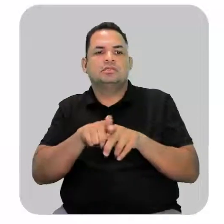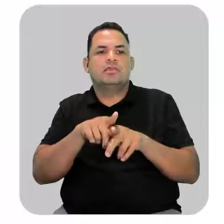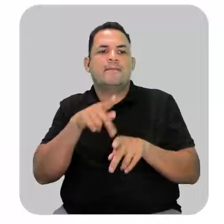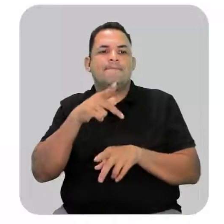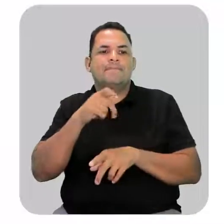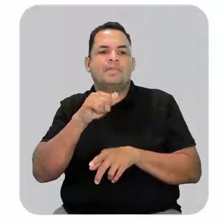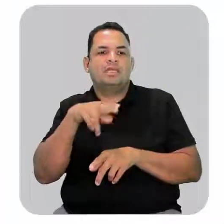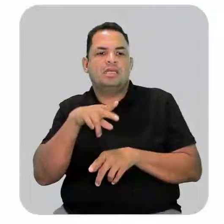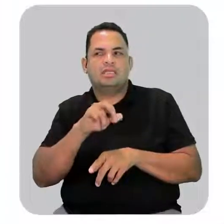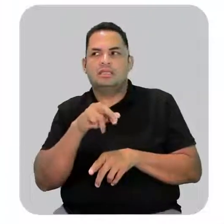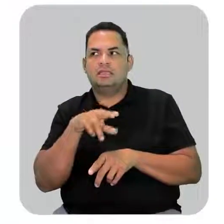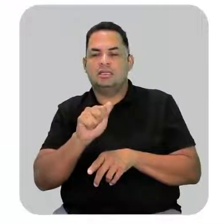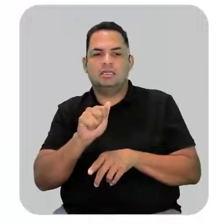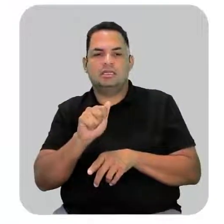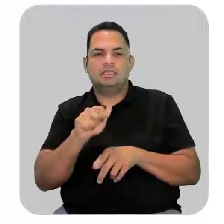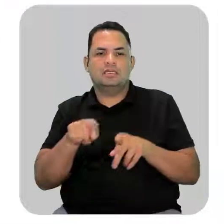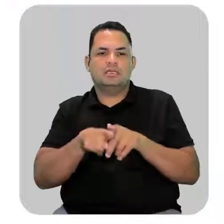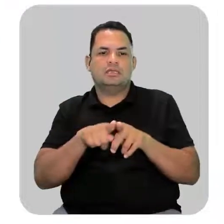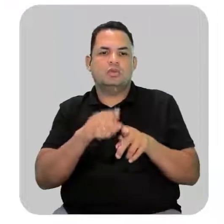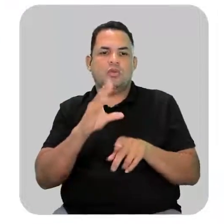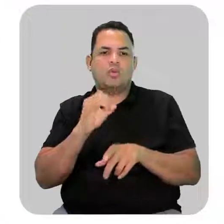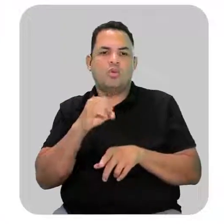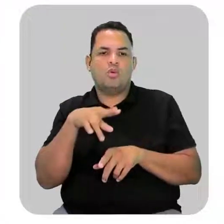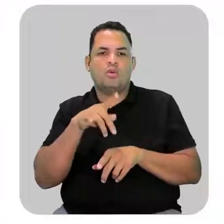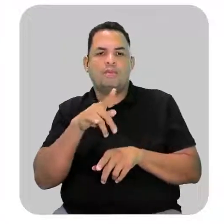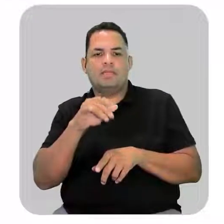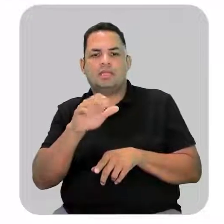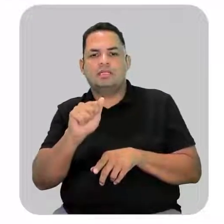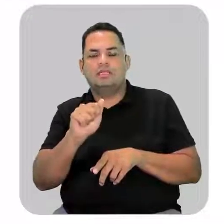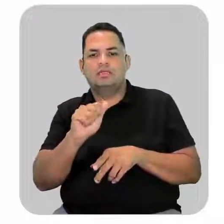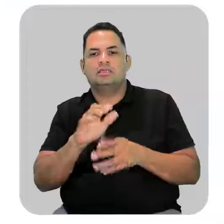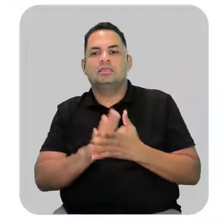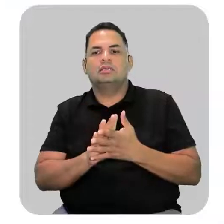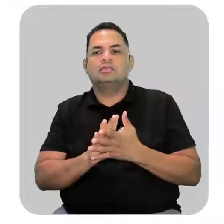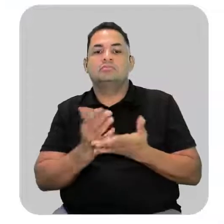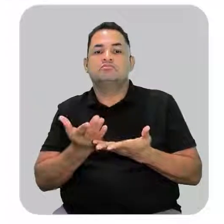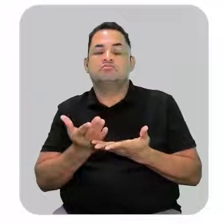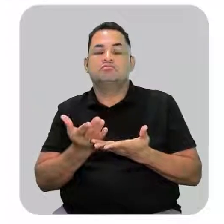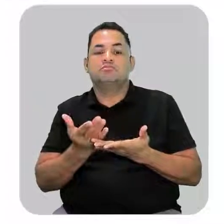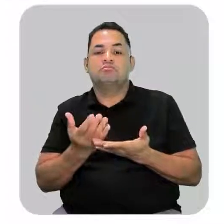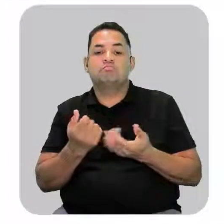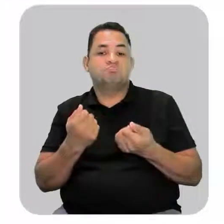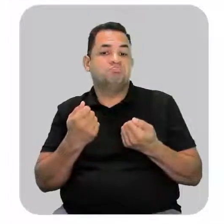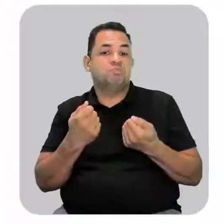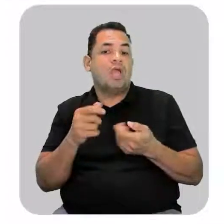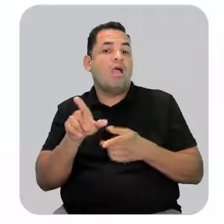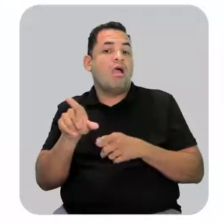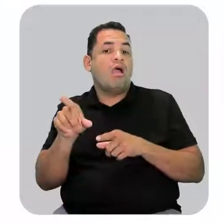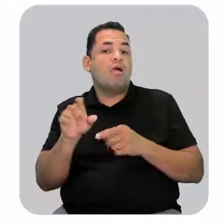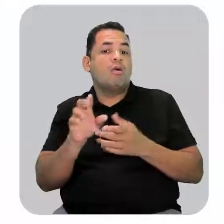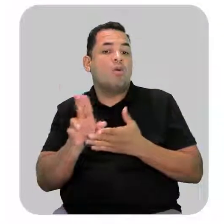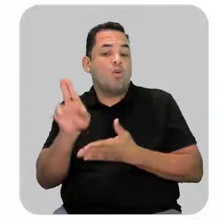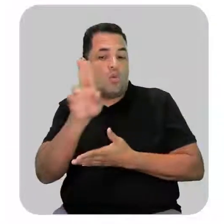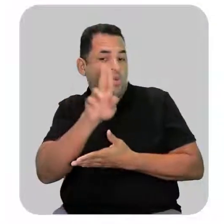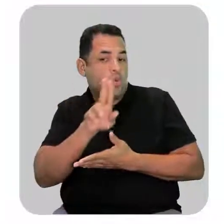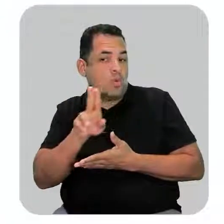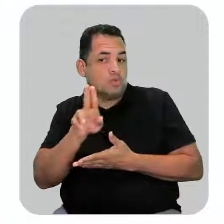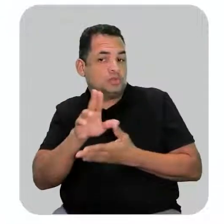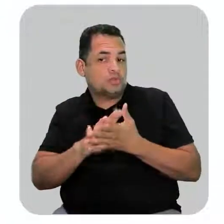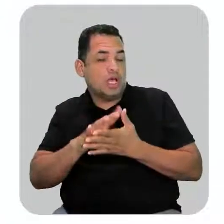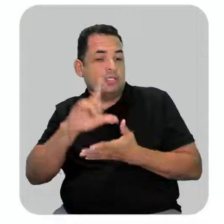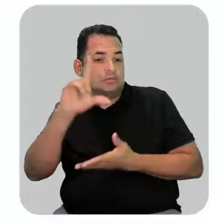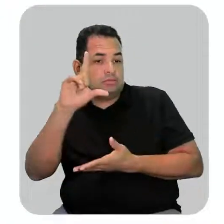piretrina e a coronopilina, têm sido uma alternativa na